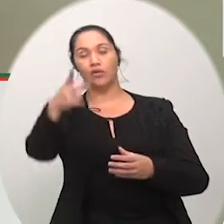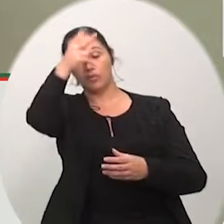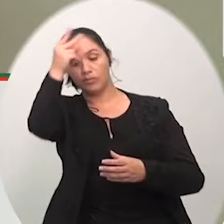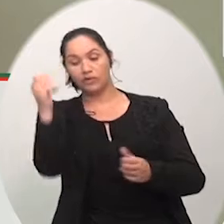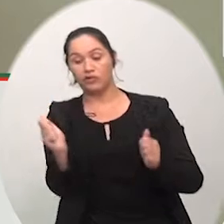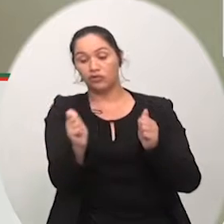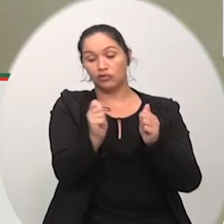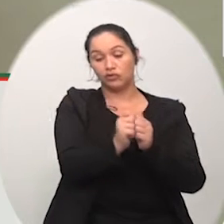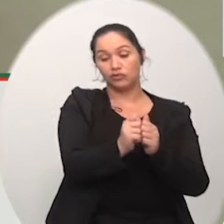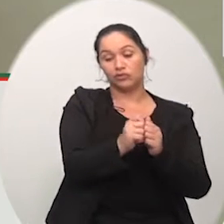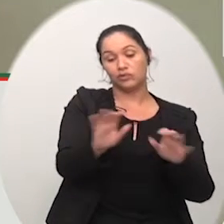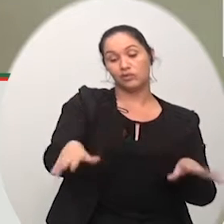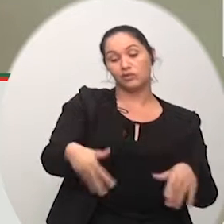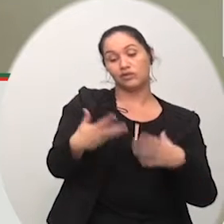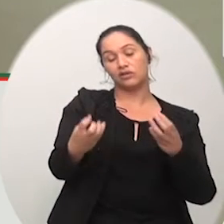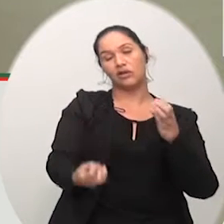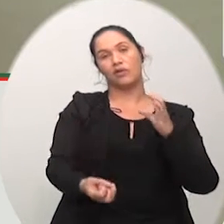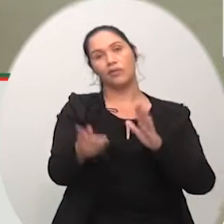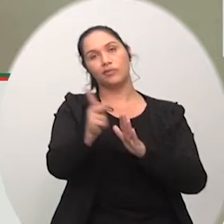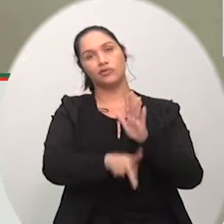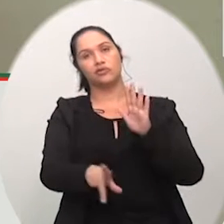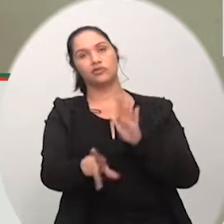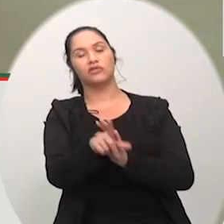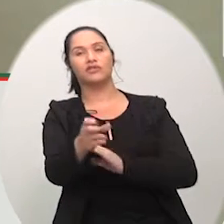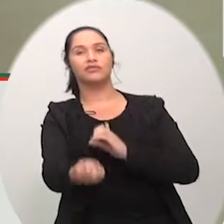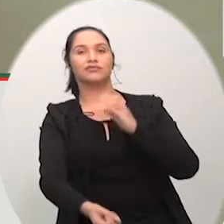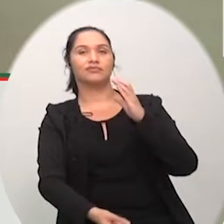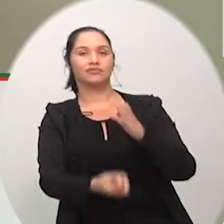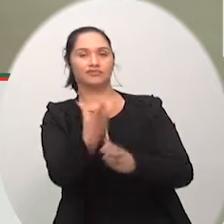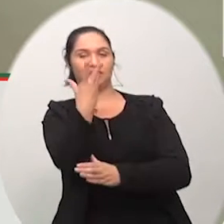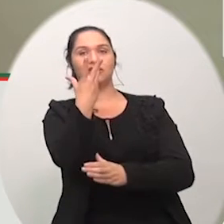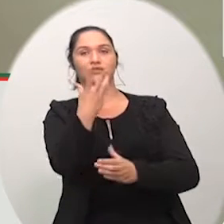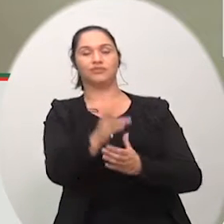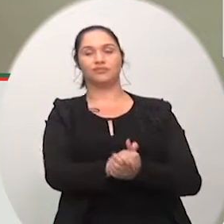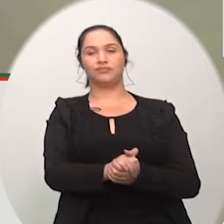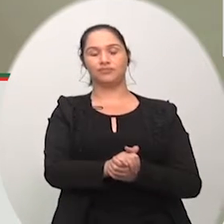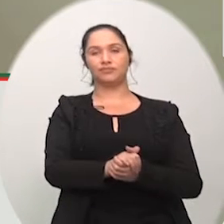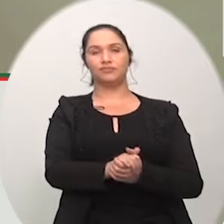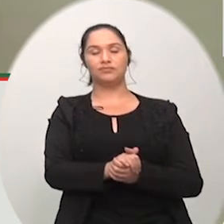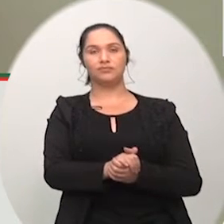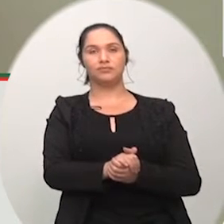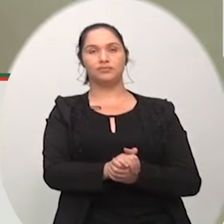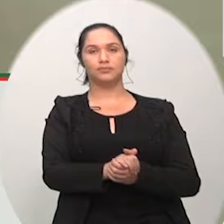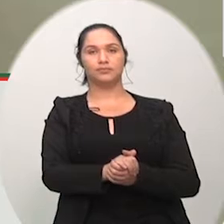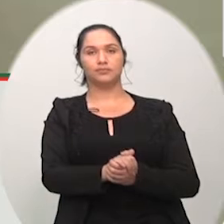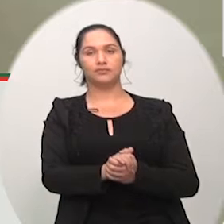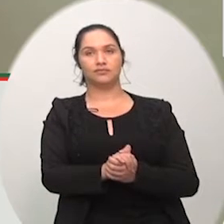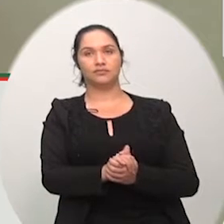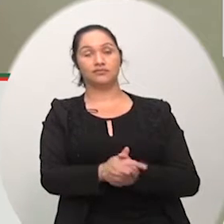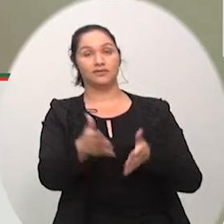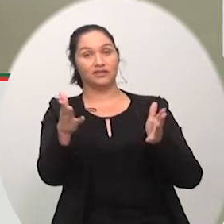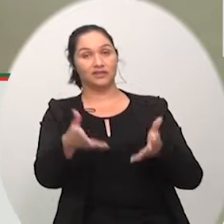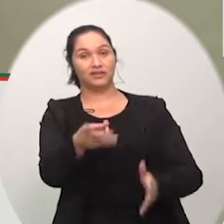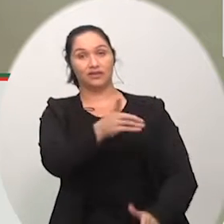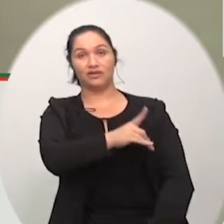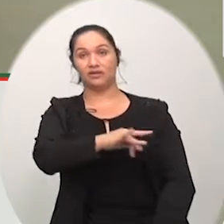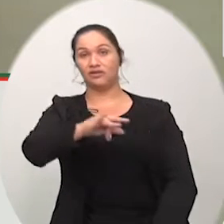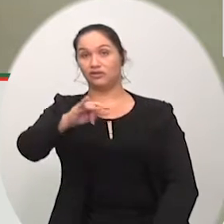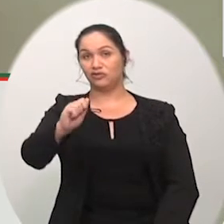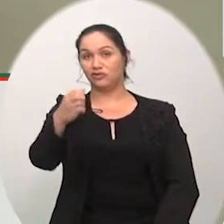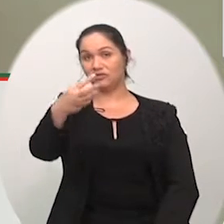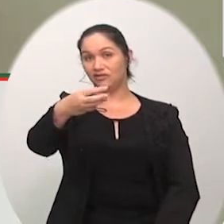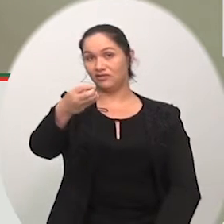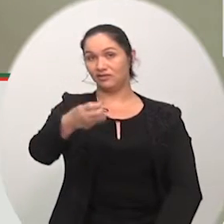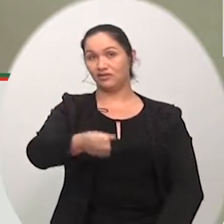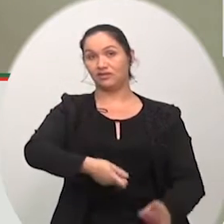municipal a criação então desse projeto de lei transformado ela num projeto do executivo que agora no dia 20 do dia 30 de